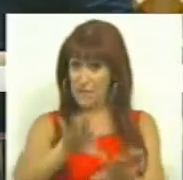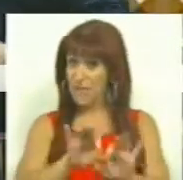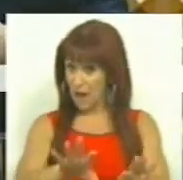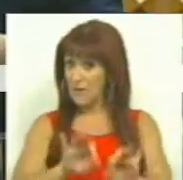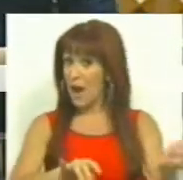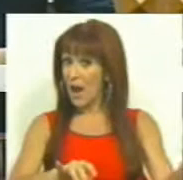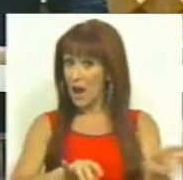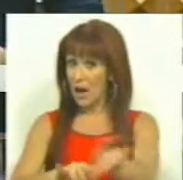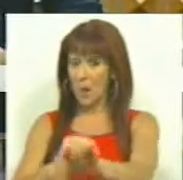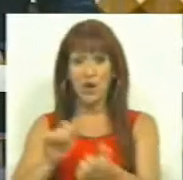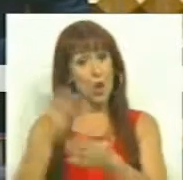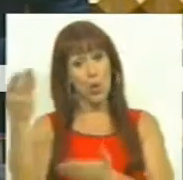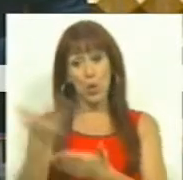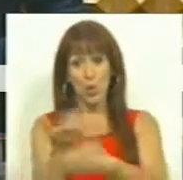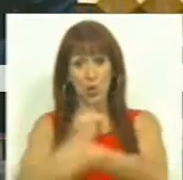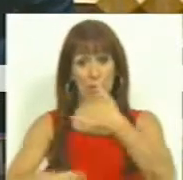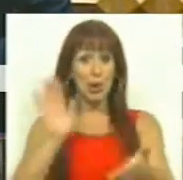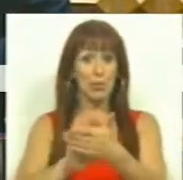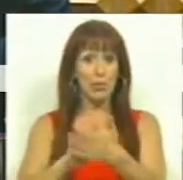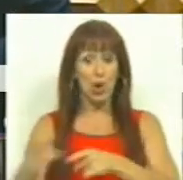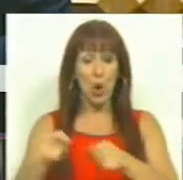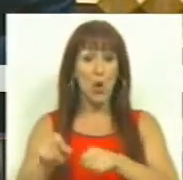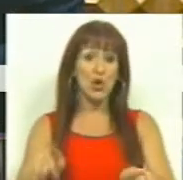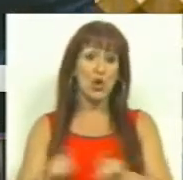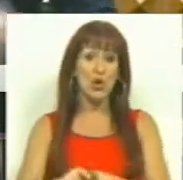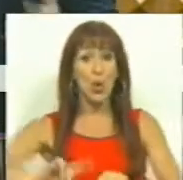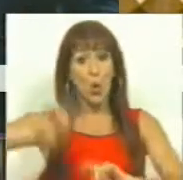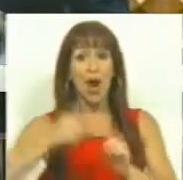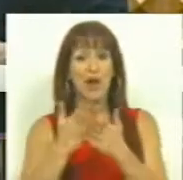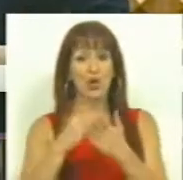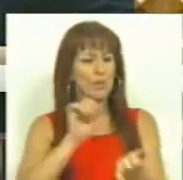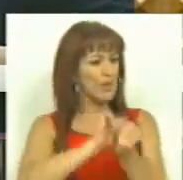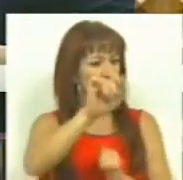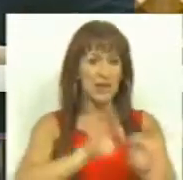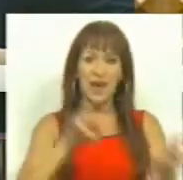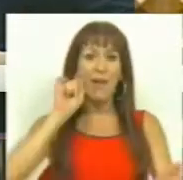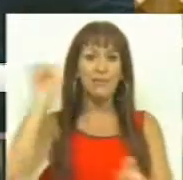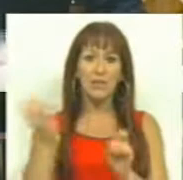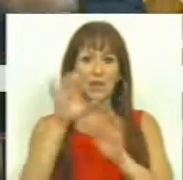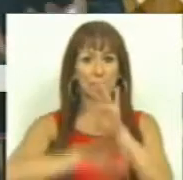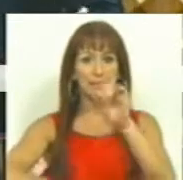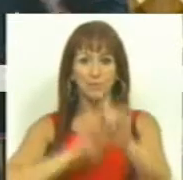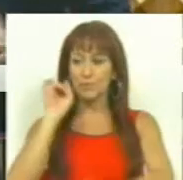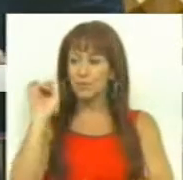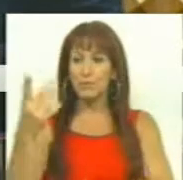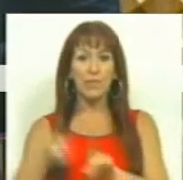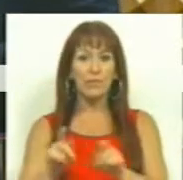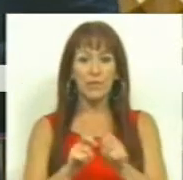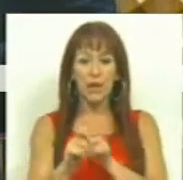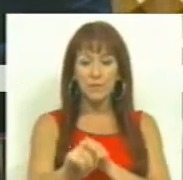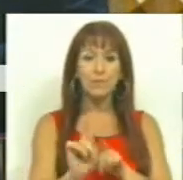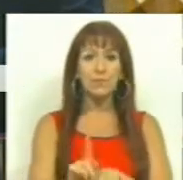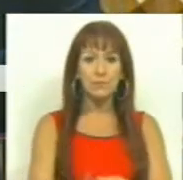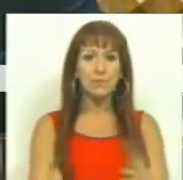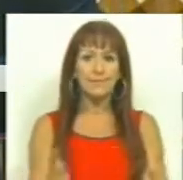natureza, além do despacho que já publicou da organização do ano eletivo, mas diplomas como a revisão curricular ou até a definição